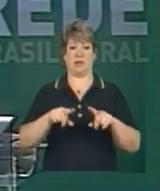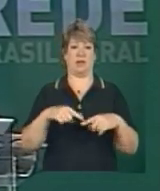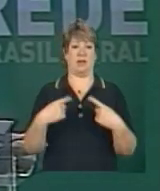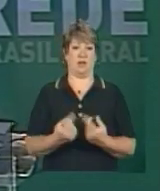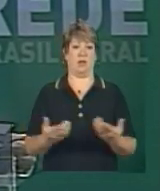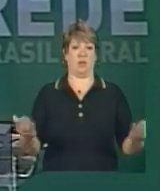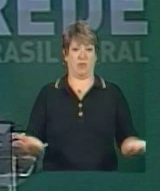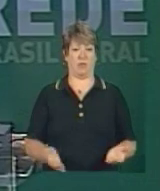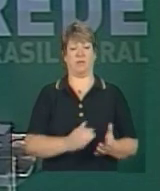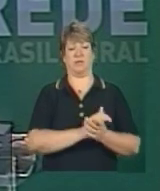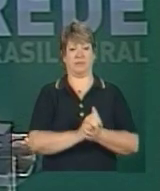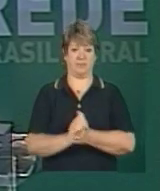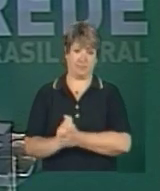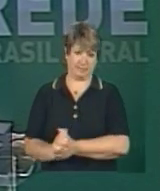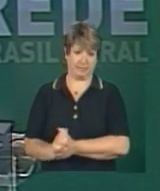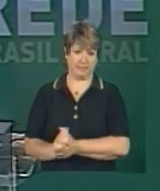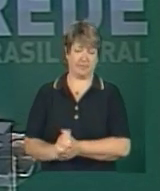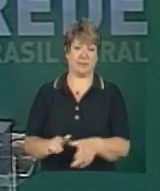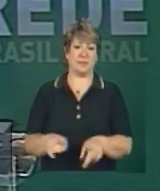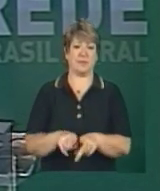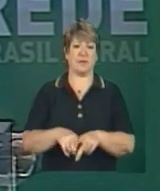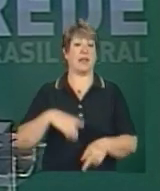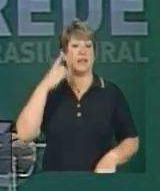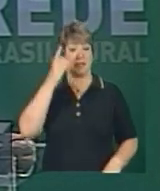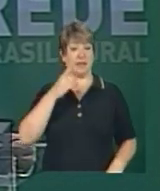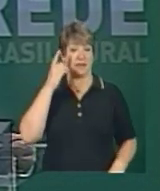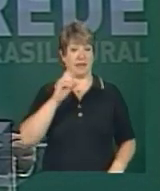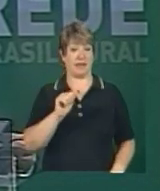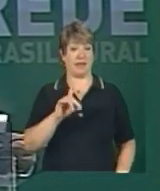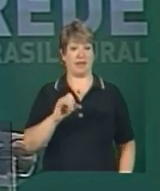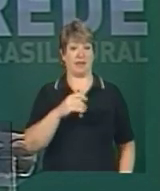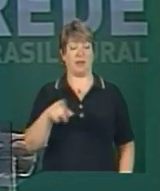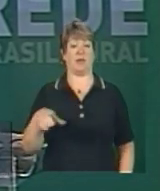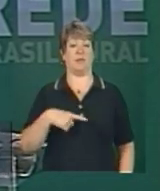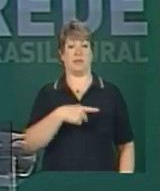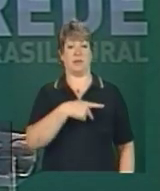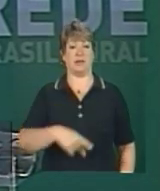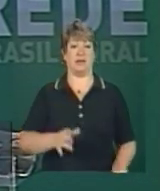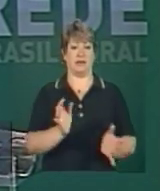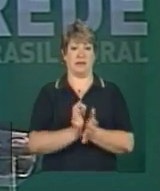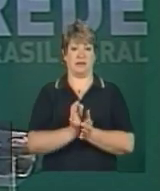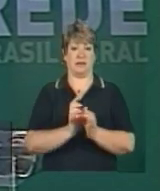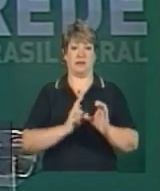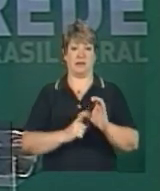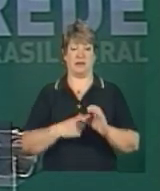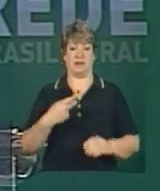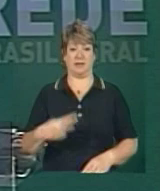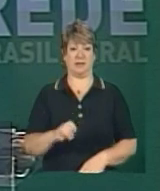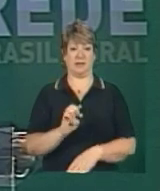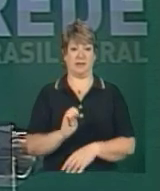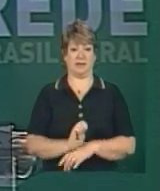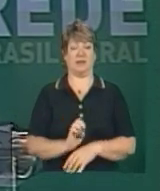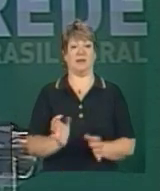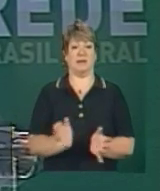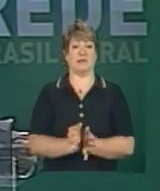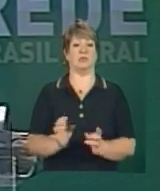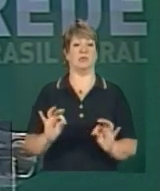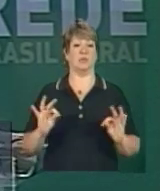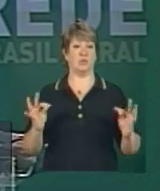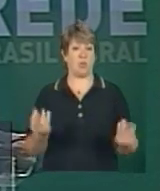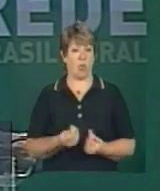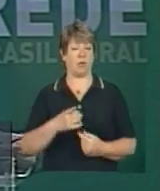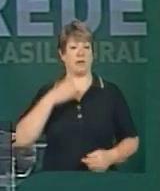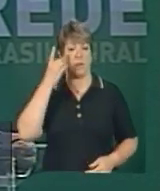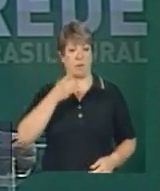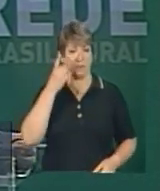federais aqui presentes, deputado Adão Vila Verde, presidente da Assembleia Legislativa do Estado, em seu nome, todos os deputados e deputadas